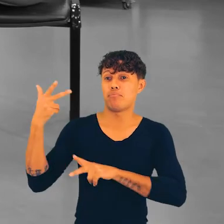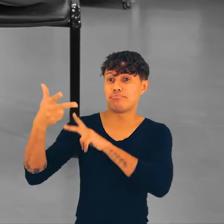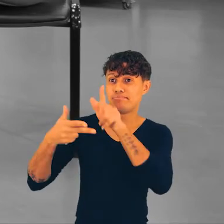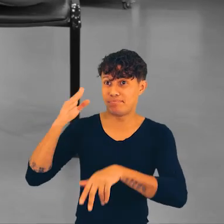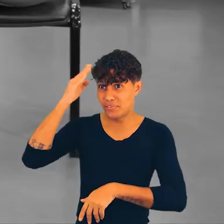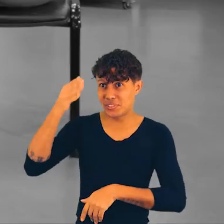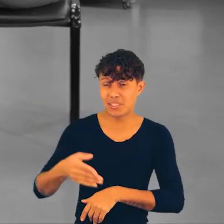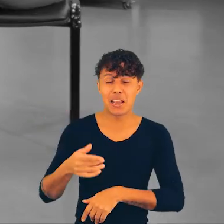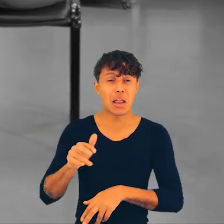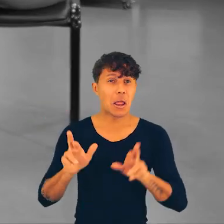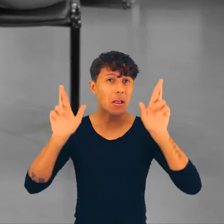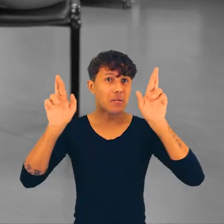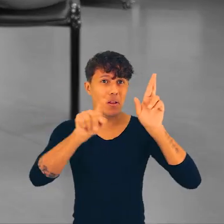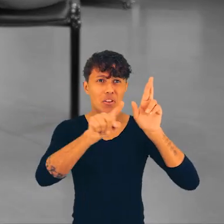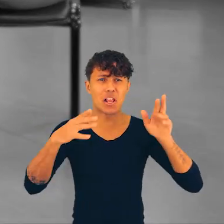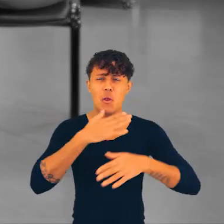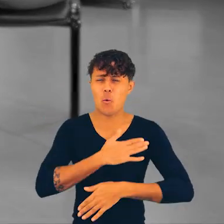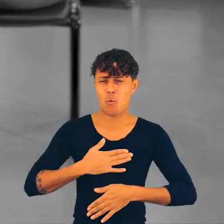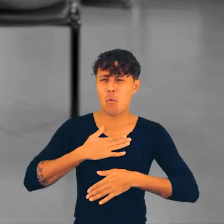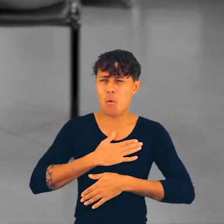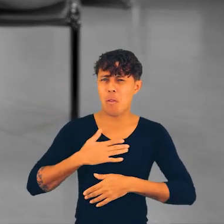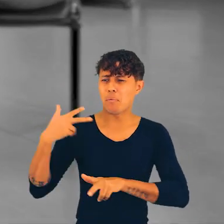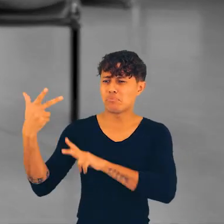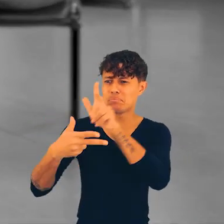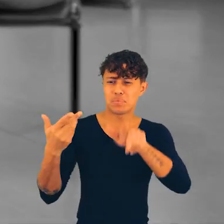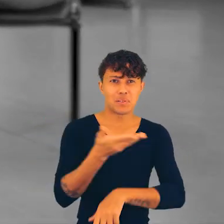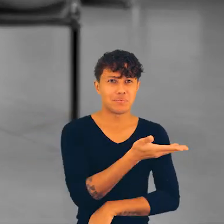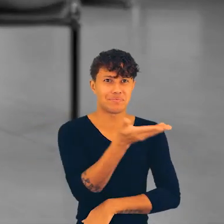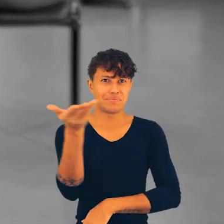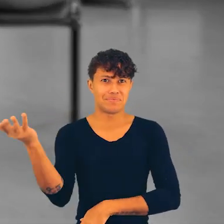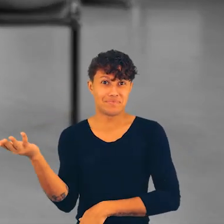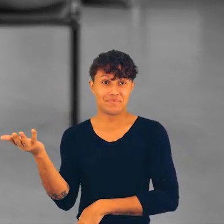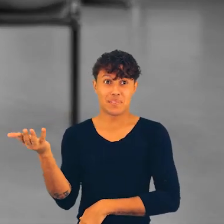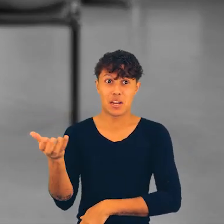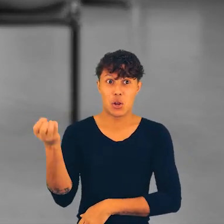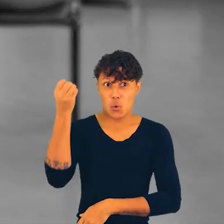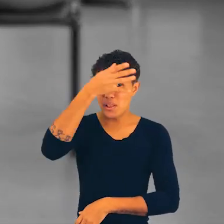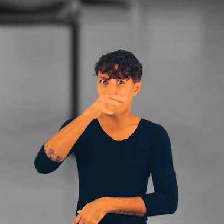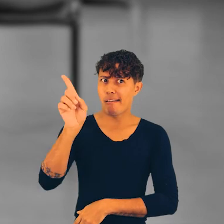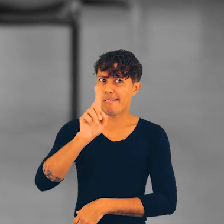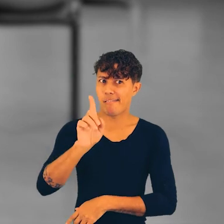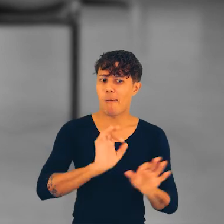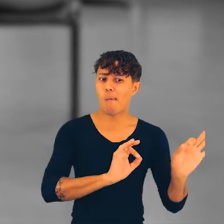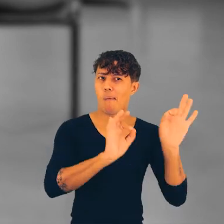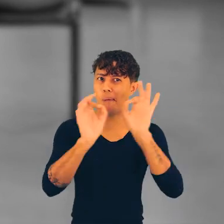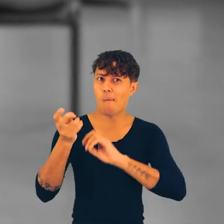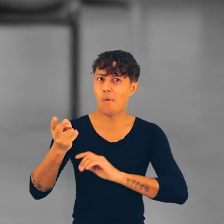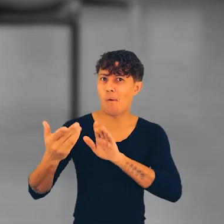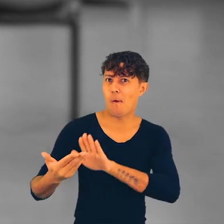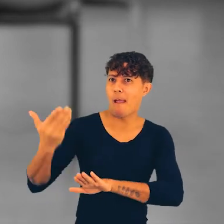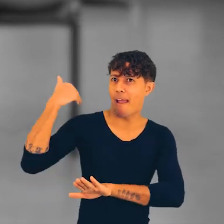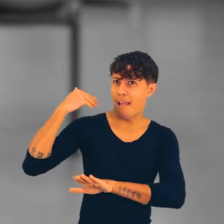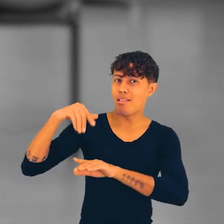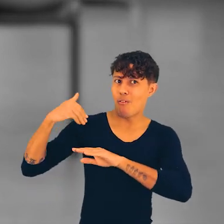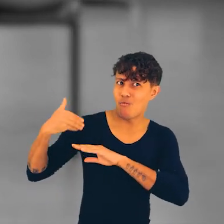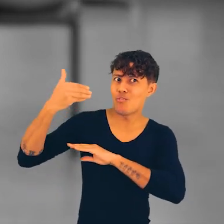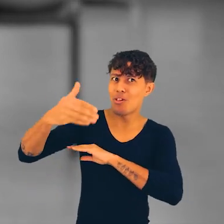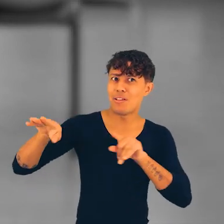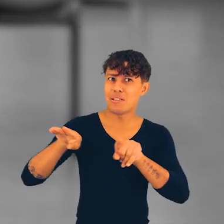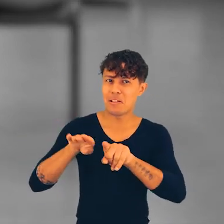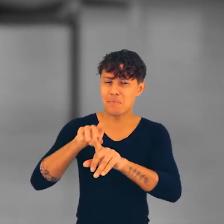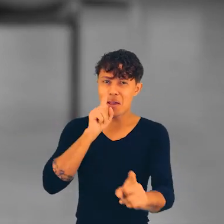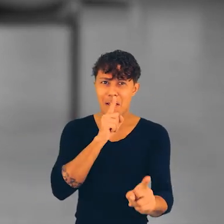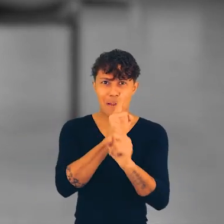Termina aqui a edição de mais um Papo Reto. Esperamos que tenha sido uma conversa proveitosa para todos. Não deixem de